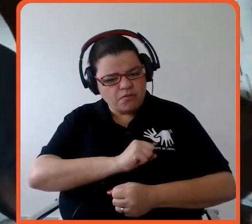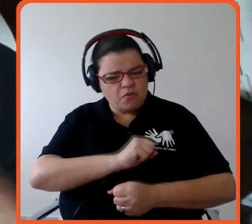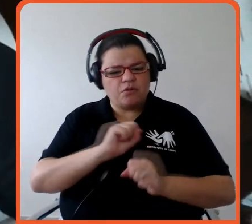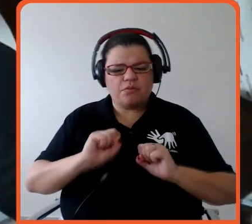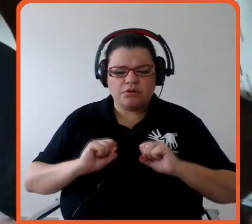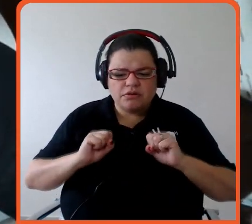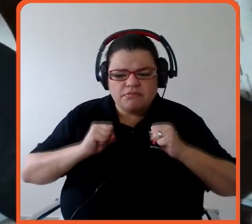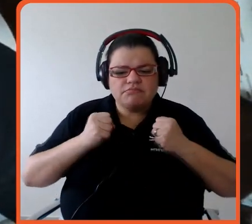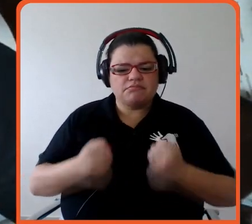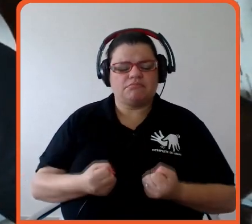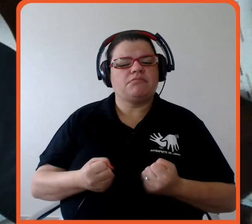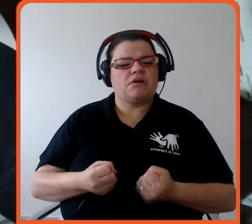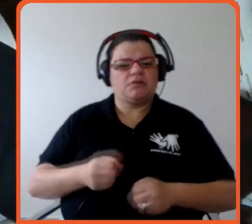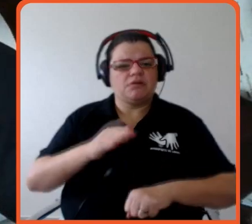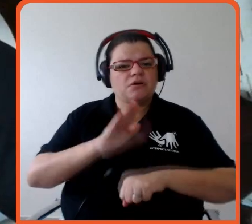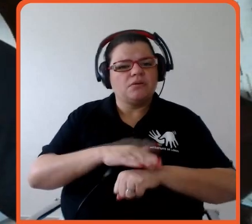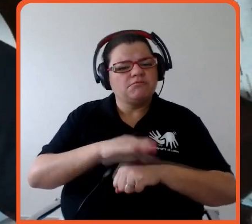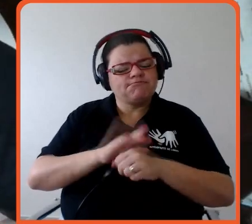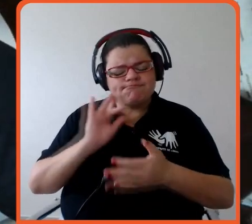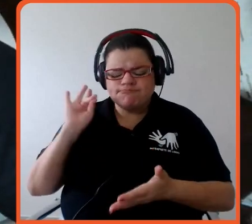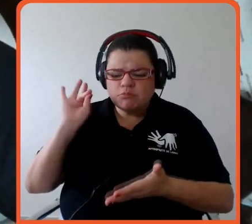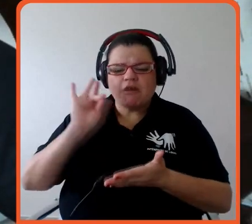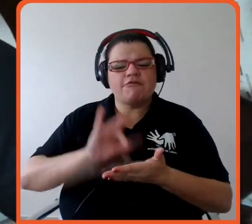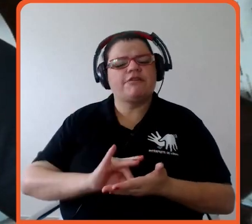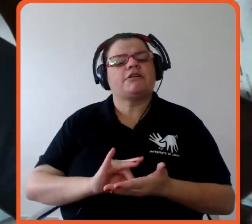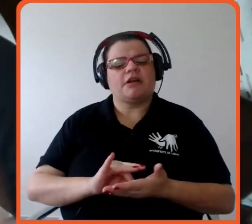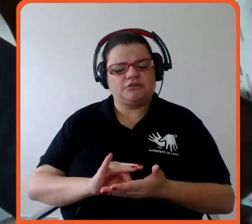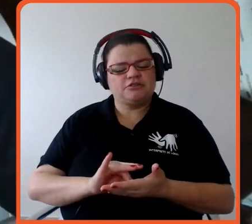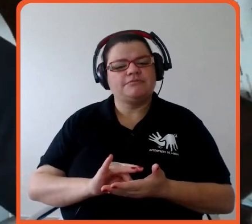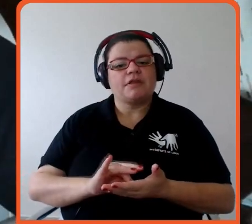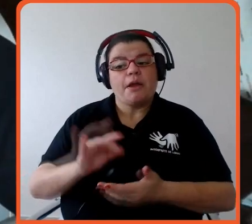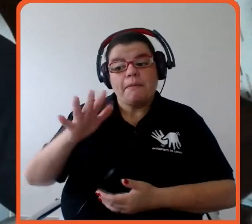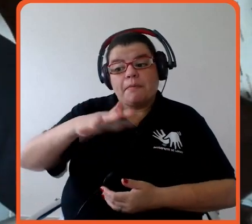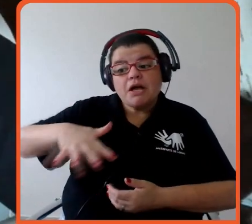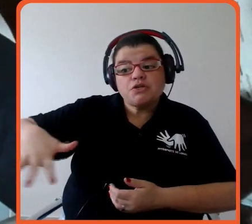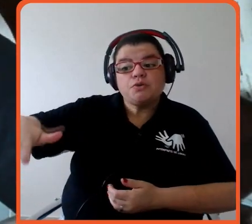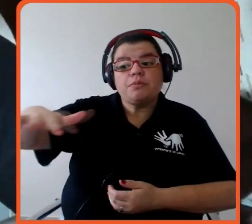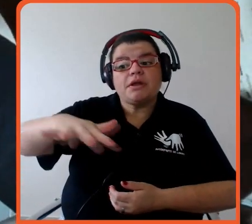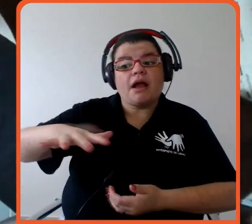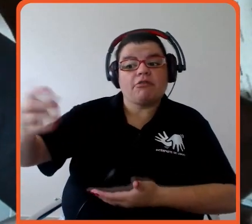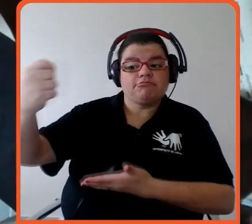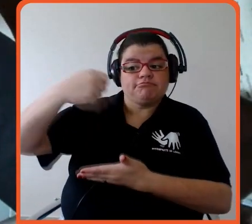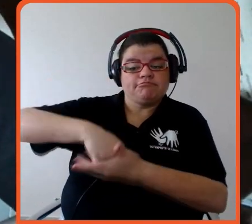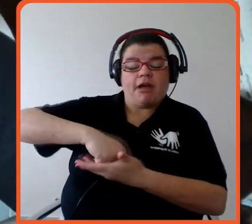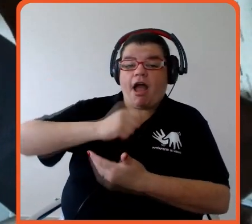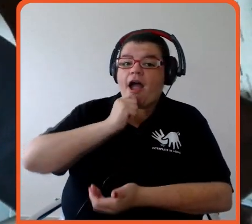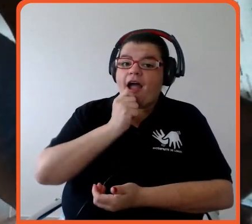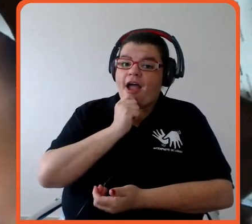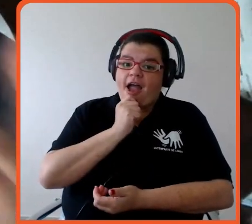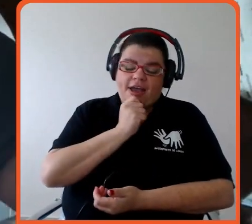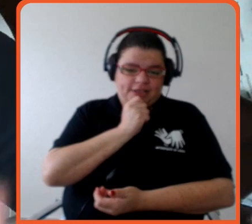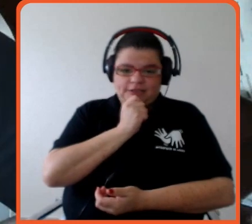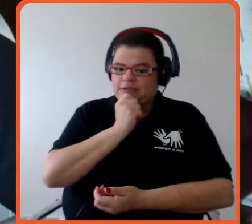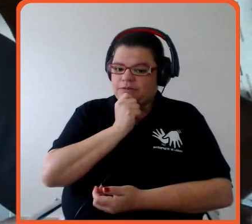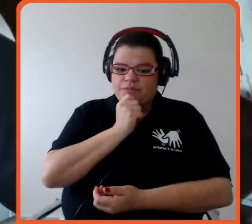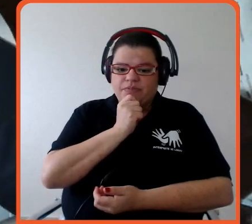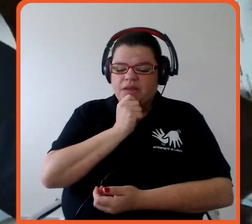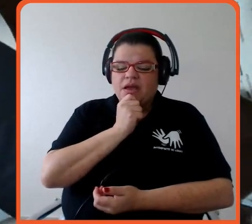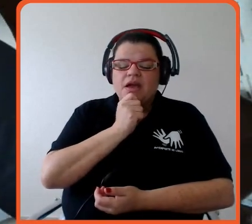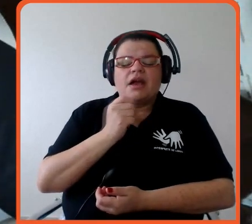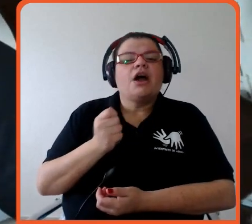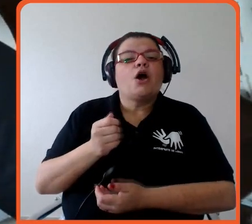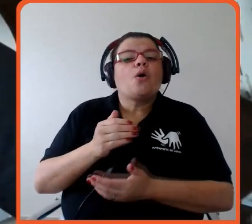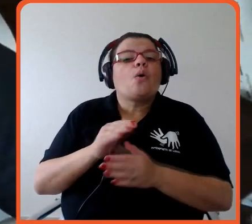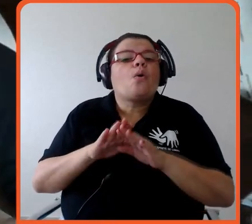com muita verdade por trás, mas com o mercado ainda não exigindo. E quando os consumidores começam a falar e se